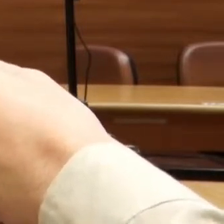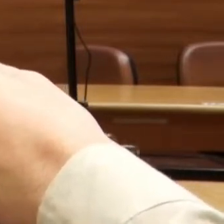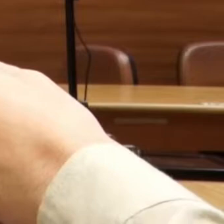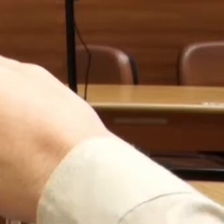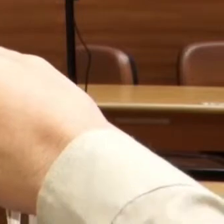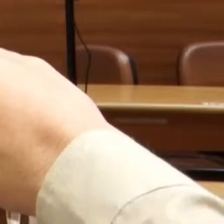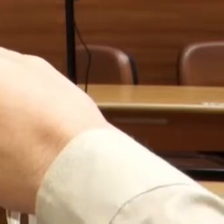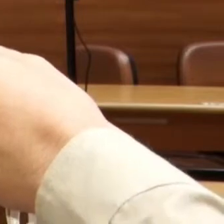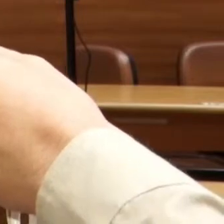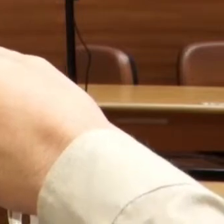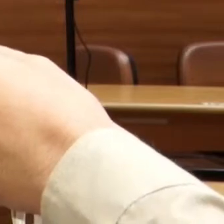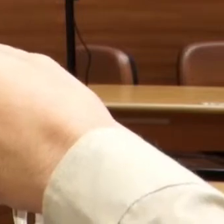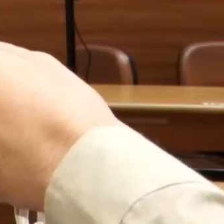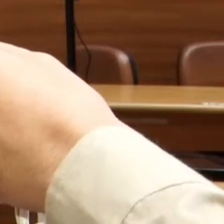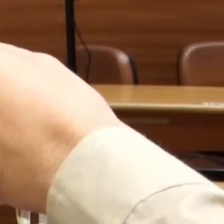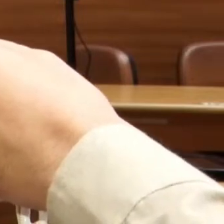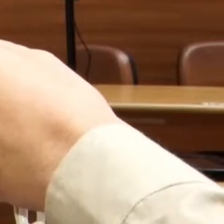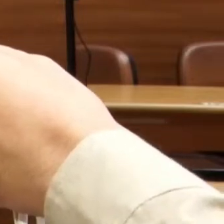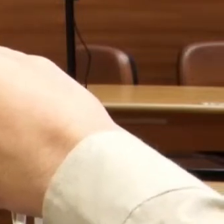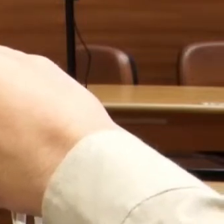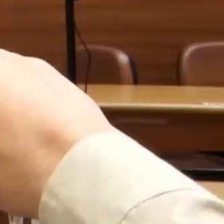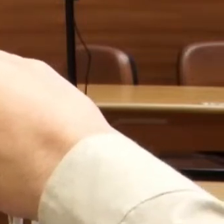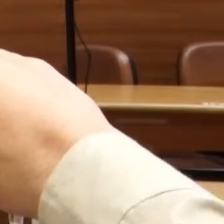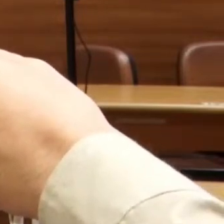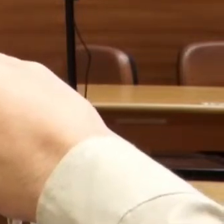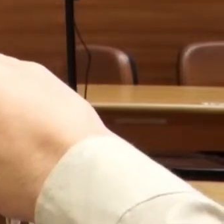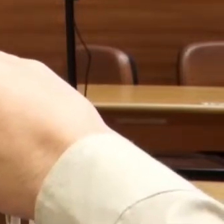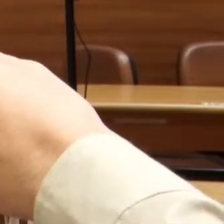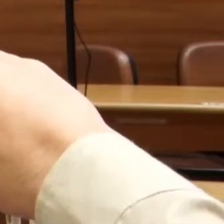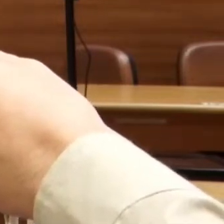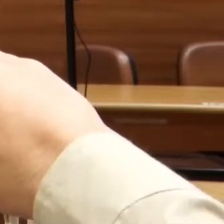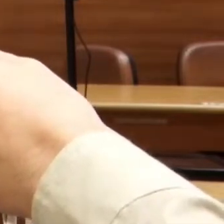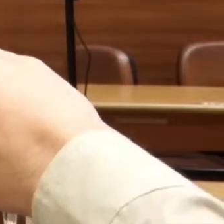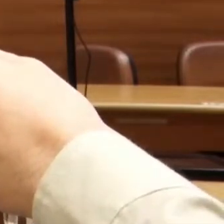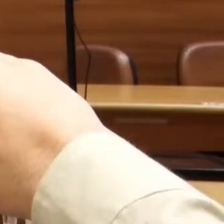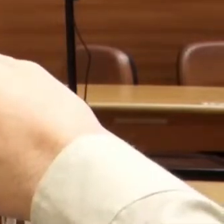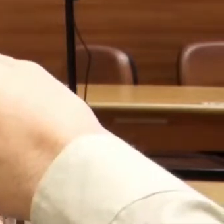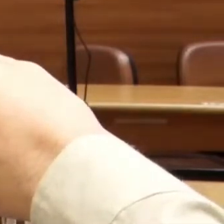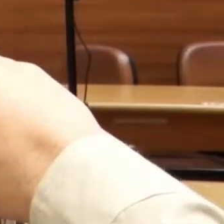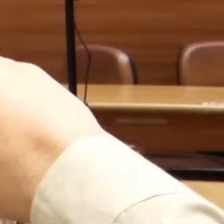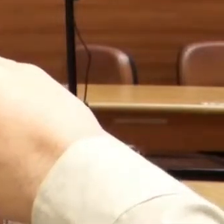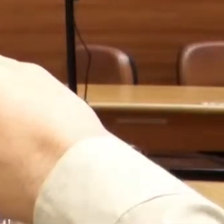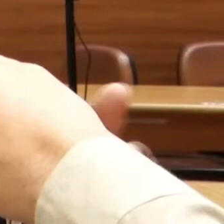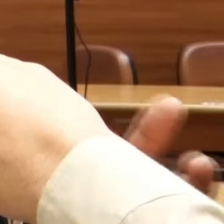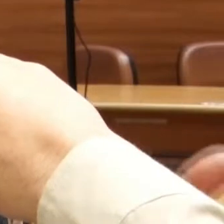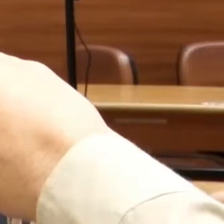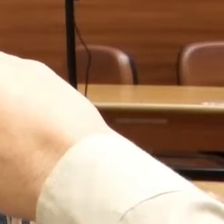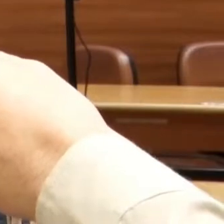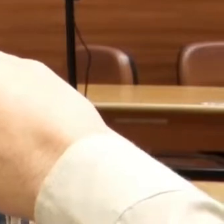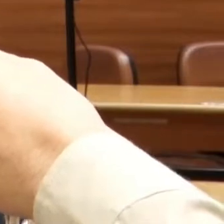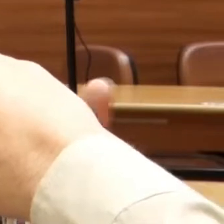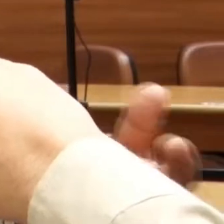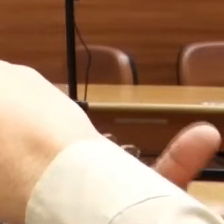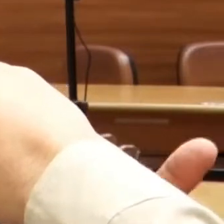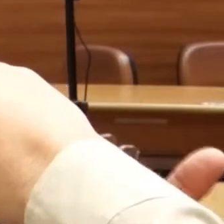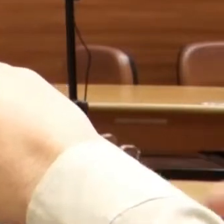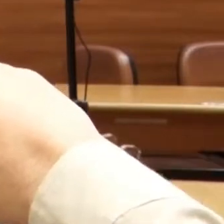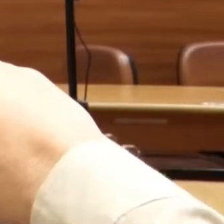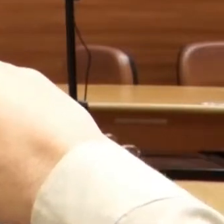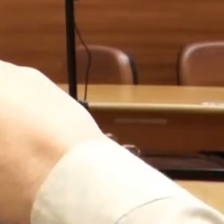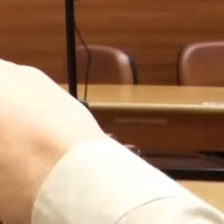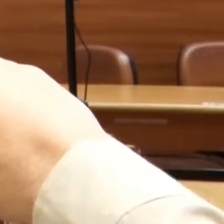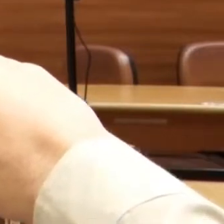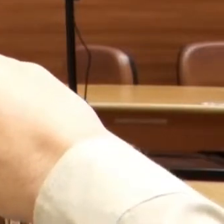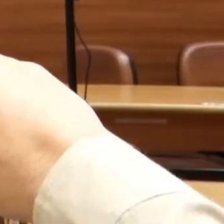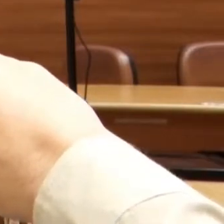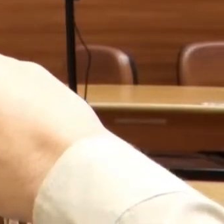a implementação de políticas públicas para esse segmento. Além de você dar àquela pessoa, àquela pessoa que